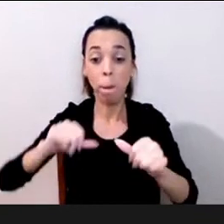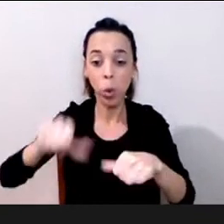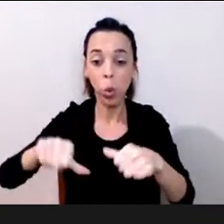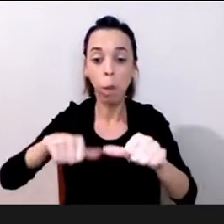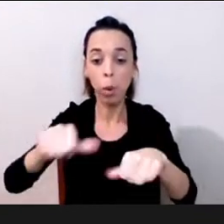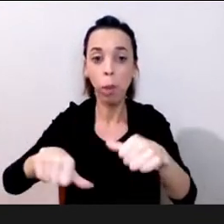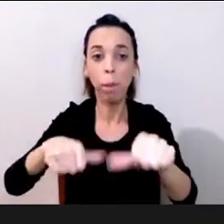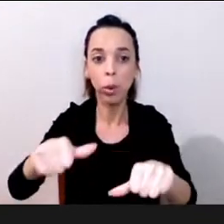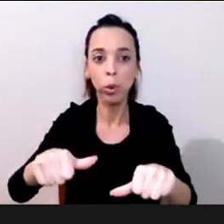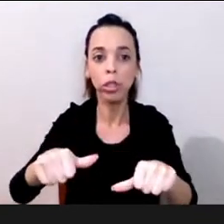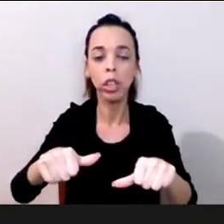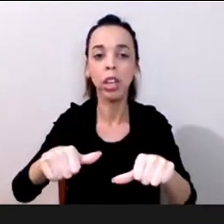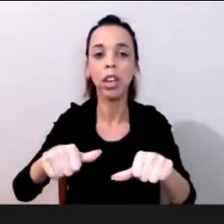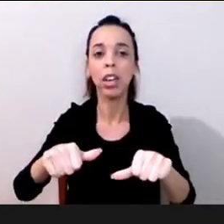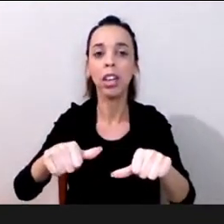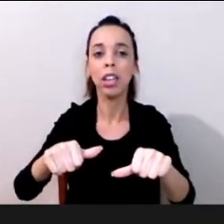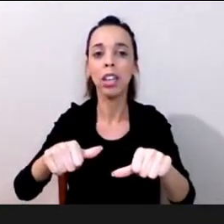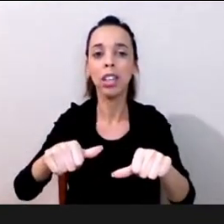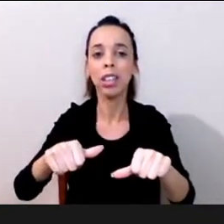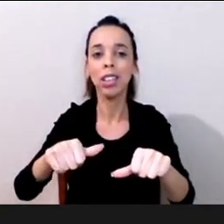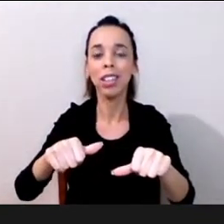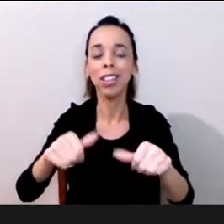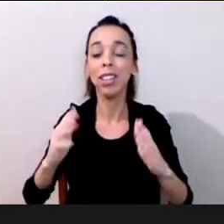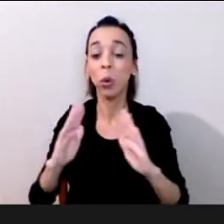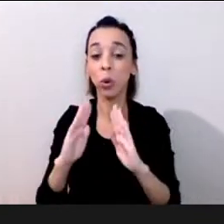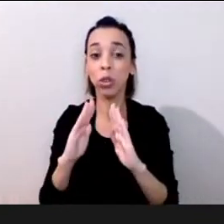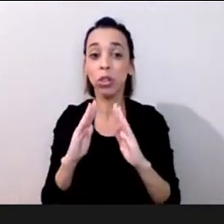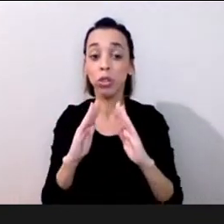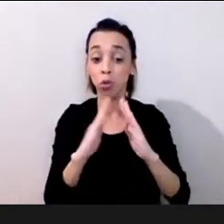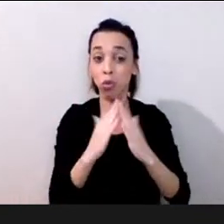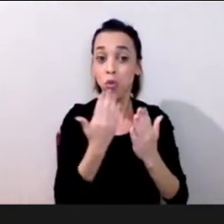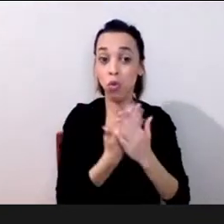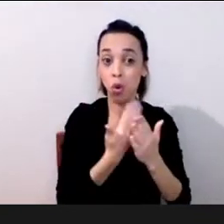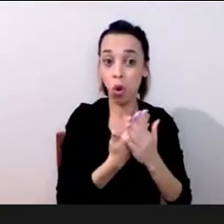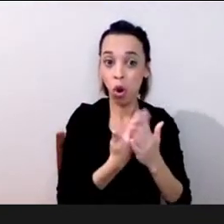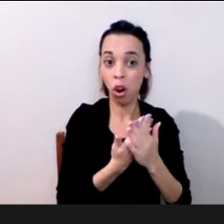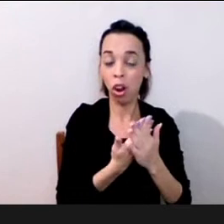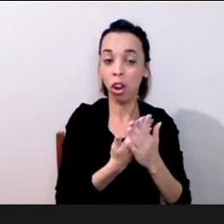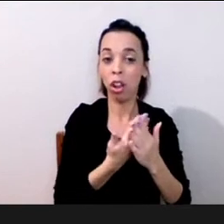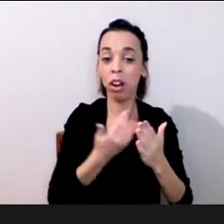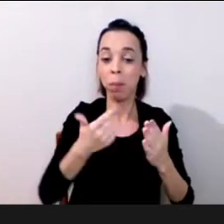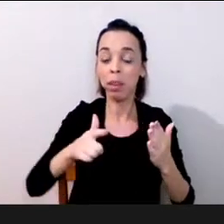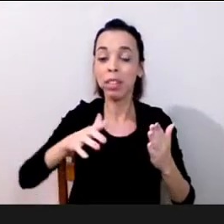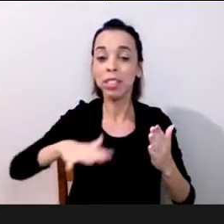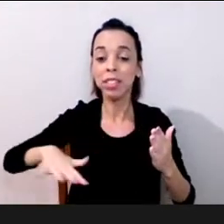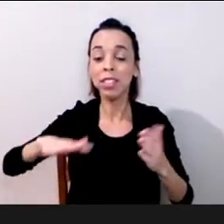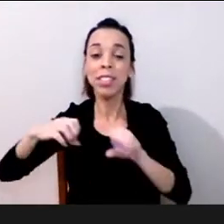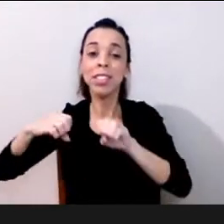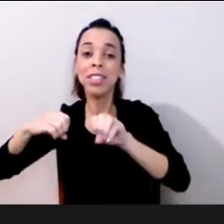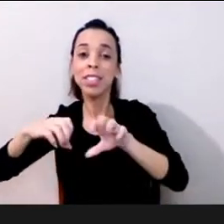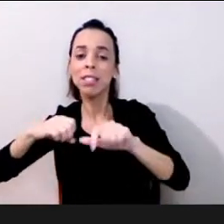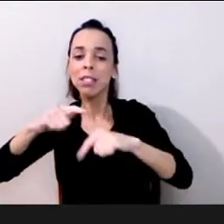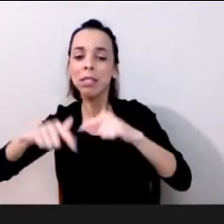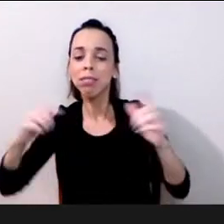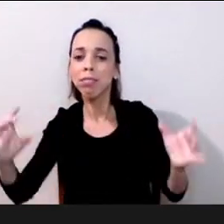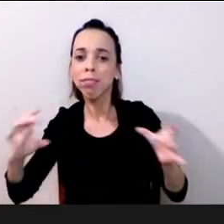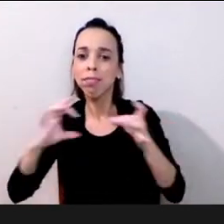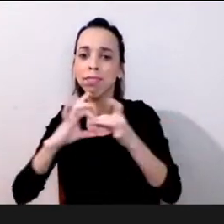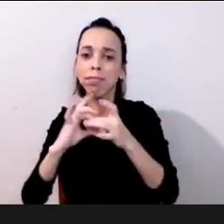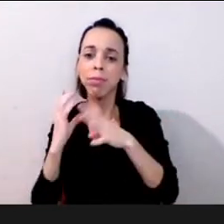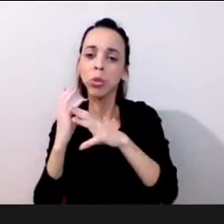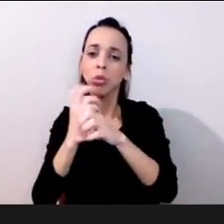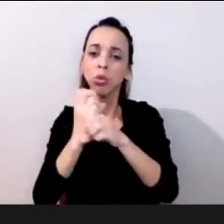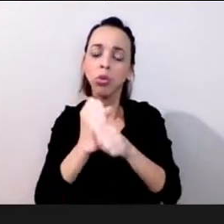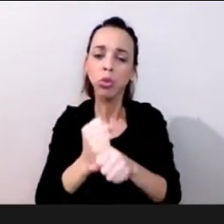enquanto escola espaço educacional ao longo desses 75 anos então nossa gratidão aos nossos